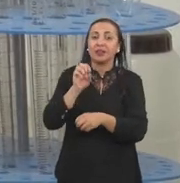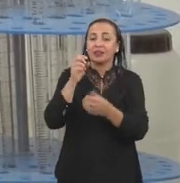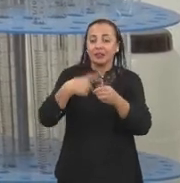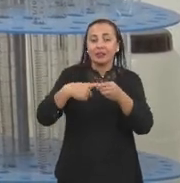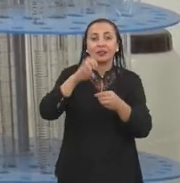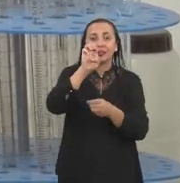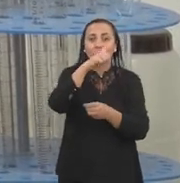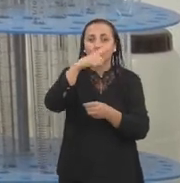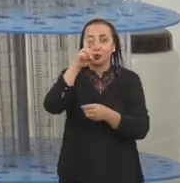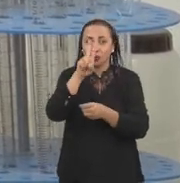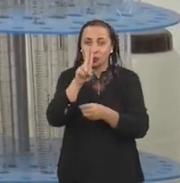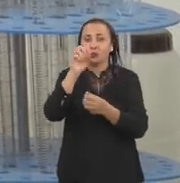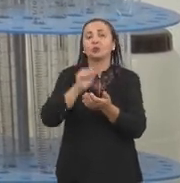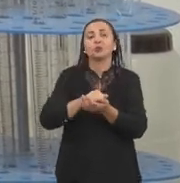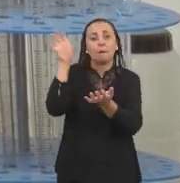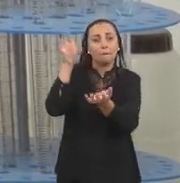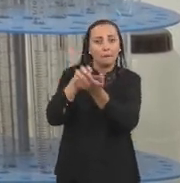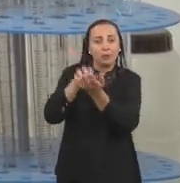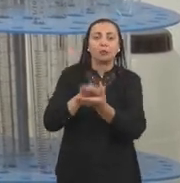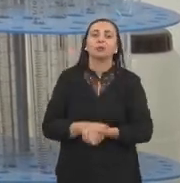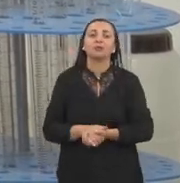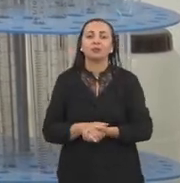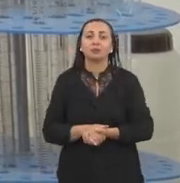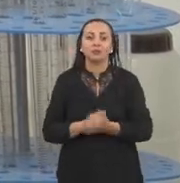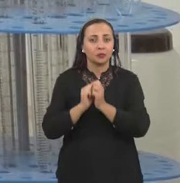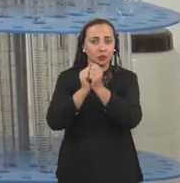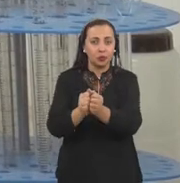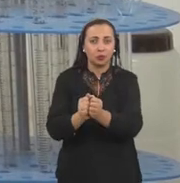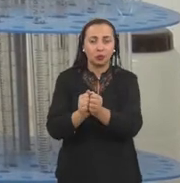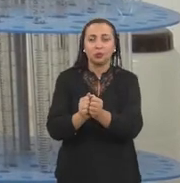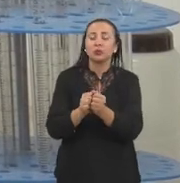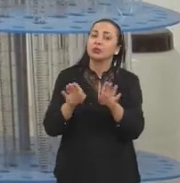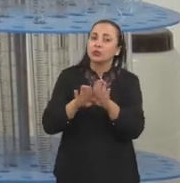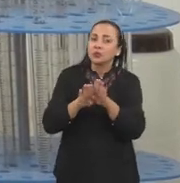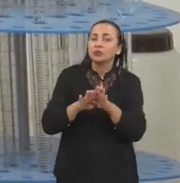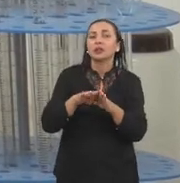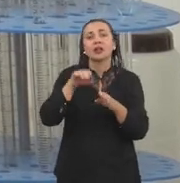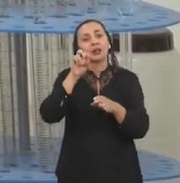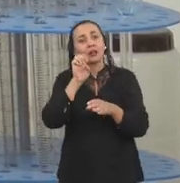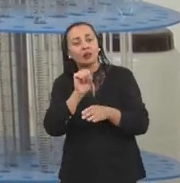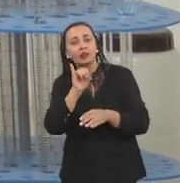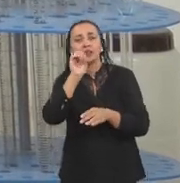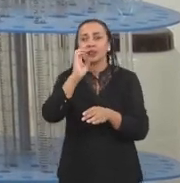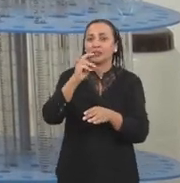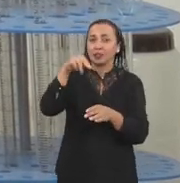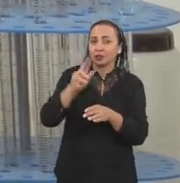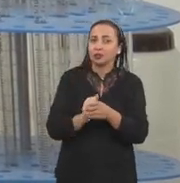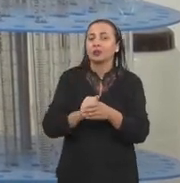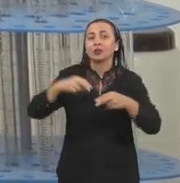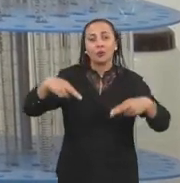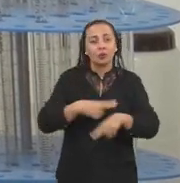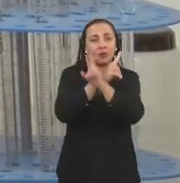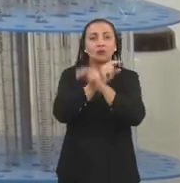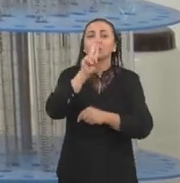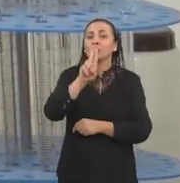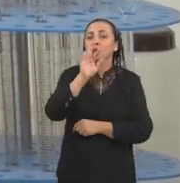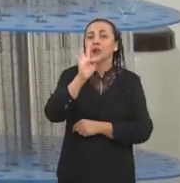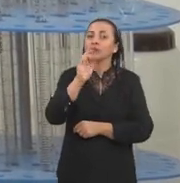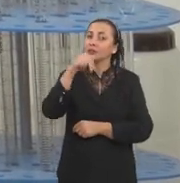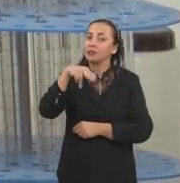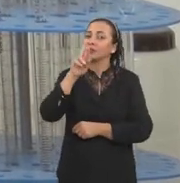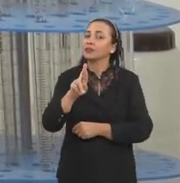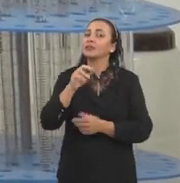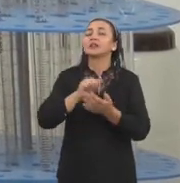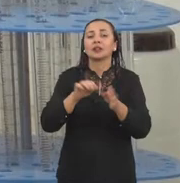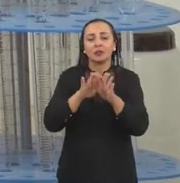doenças cardiovasculares. Eles não servem como remédio, mas eles trazem benefícios adicionais para a saúde. Eles